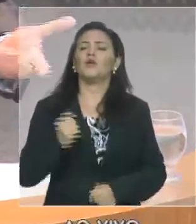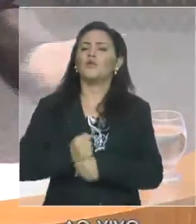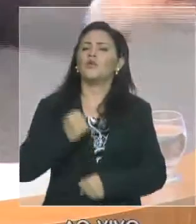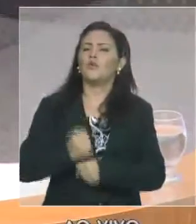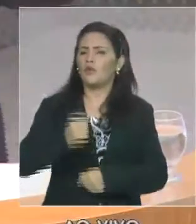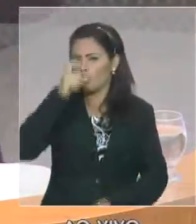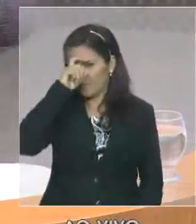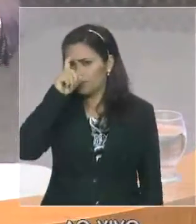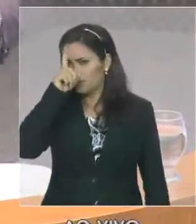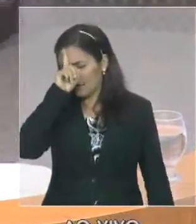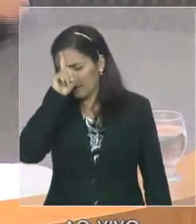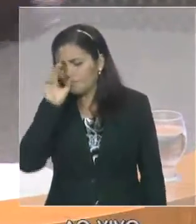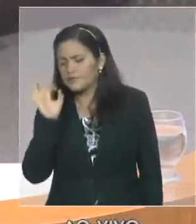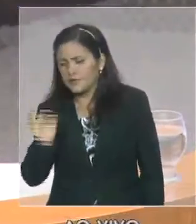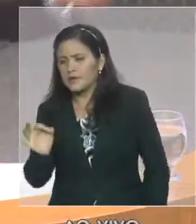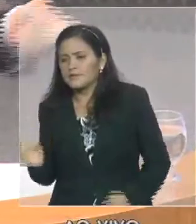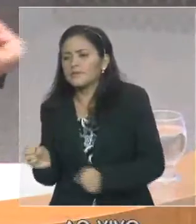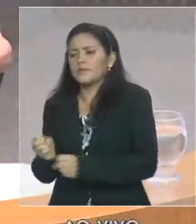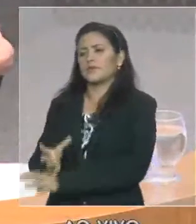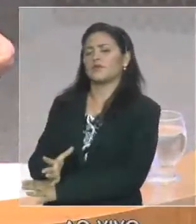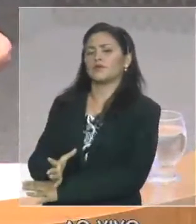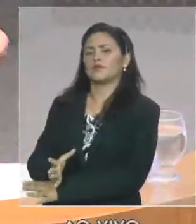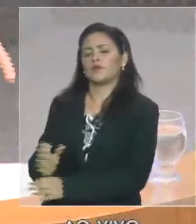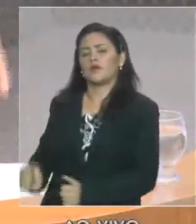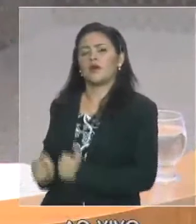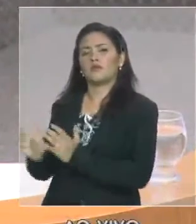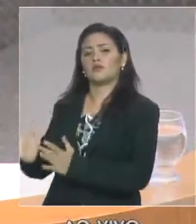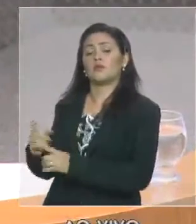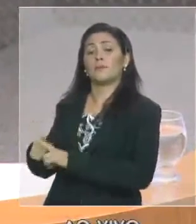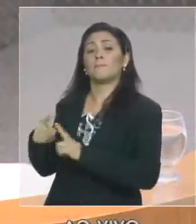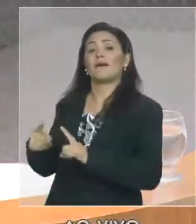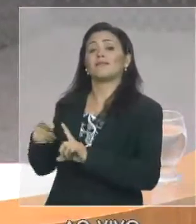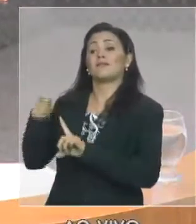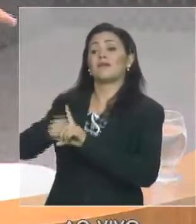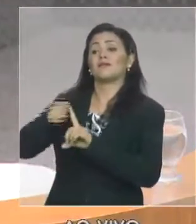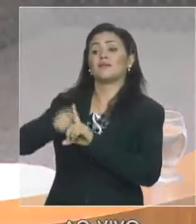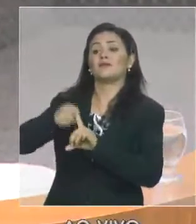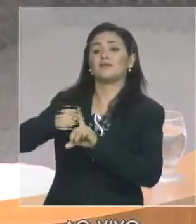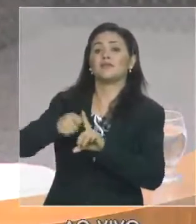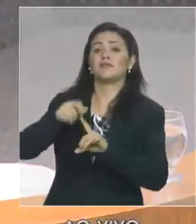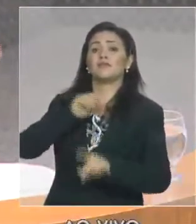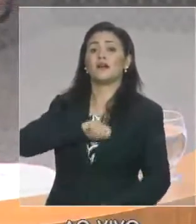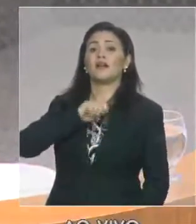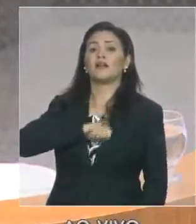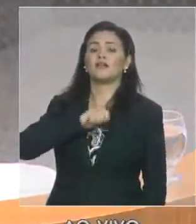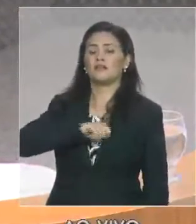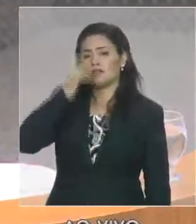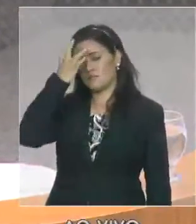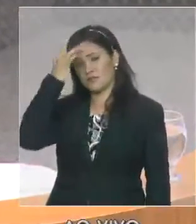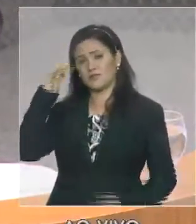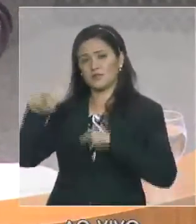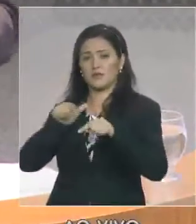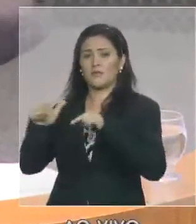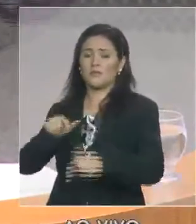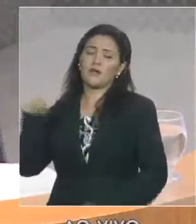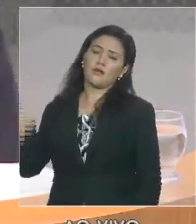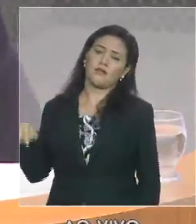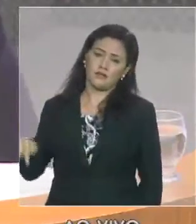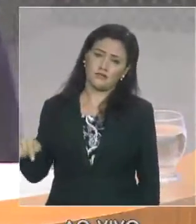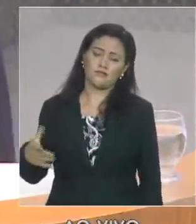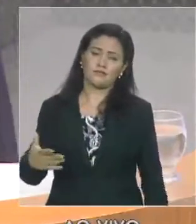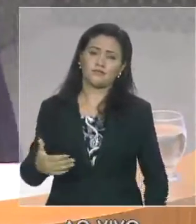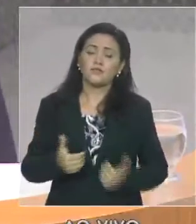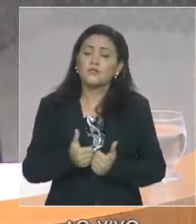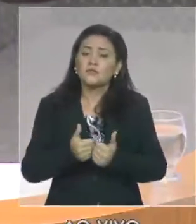Maranhão, é claro que nós temos que ampliar o curteio. Porque quando nós abrimos o hospital de Pinheiro, o hospital de Caxias, nós